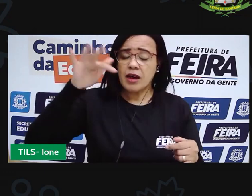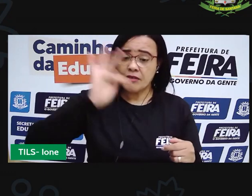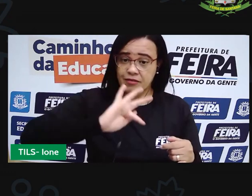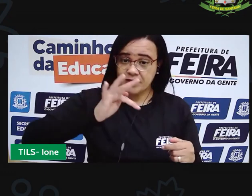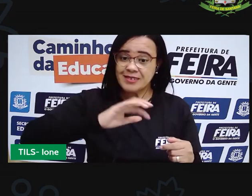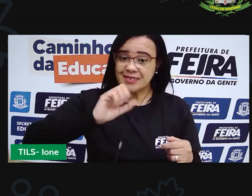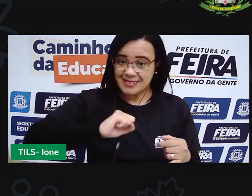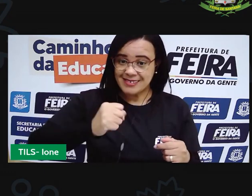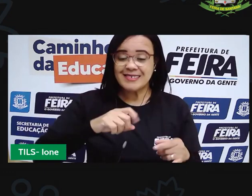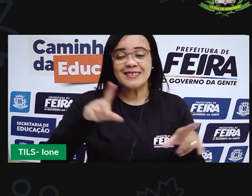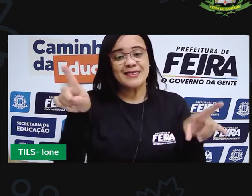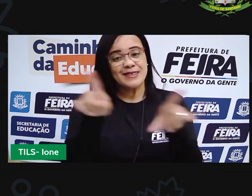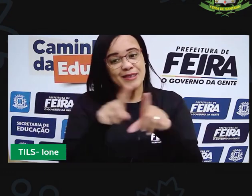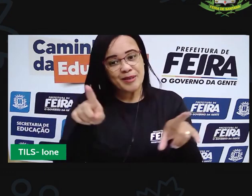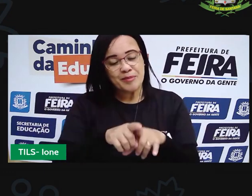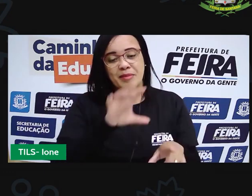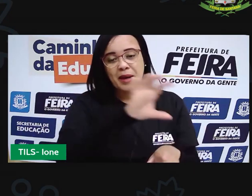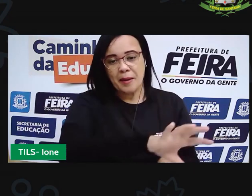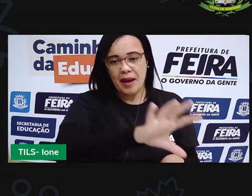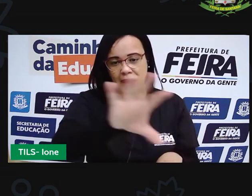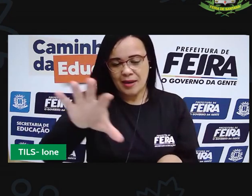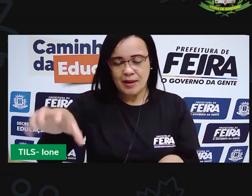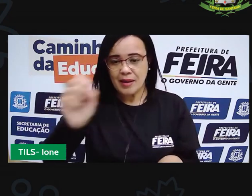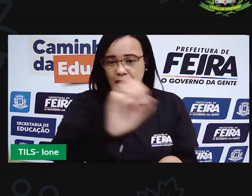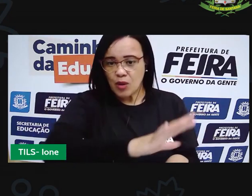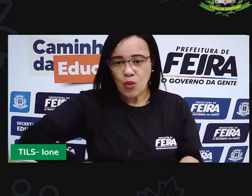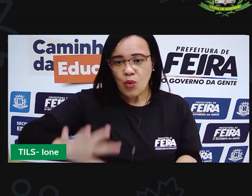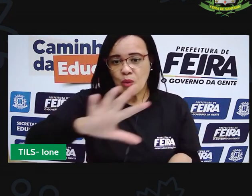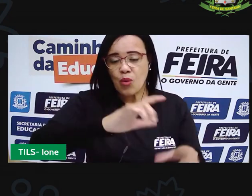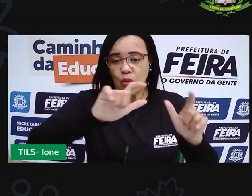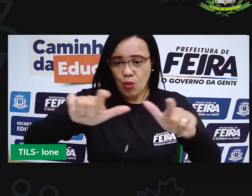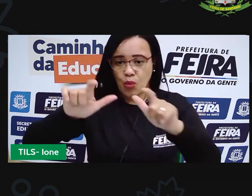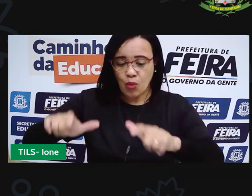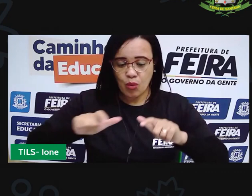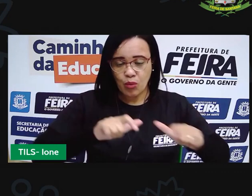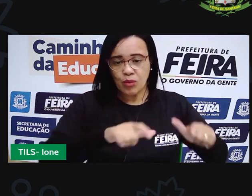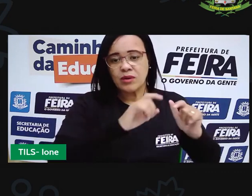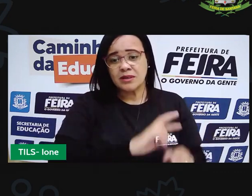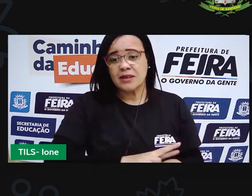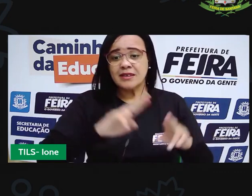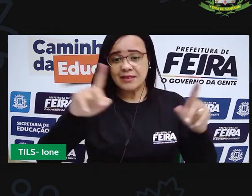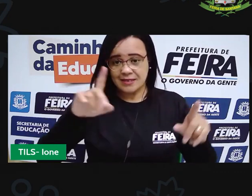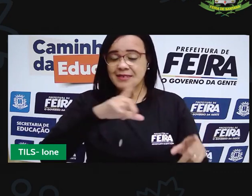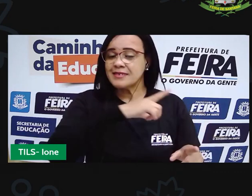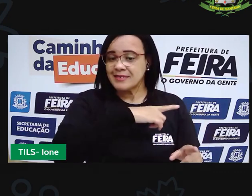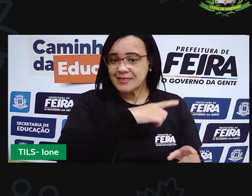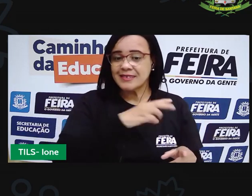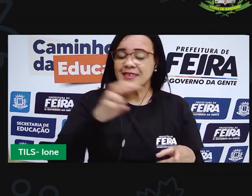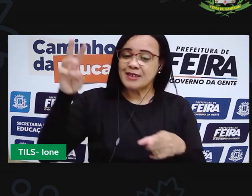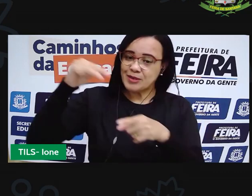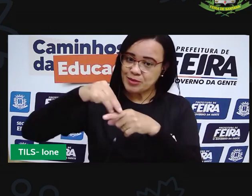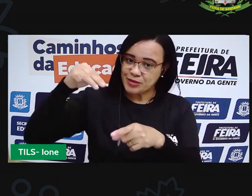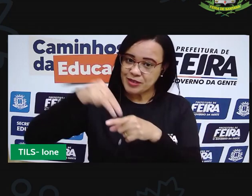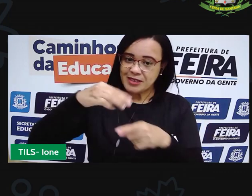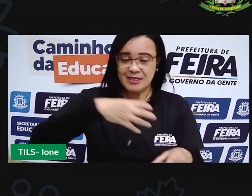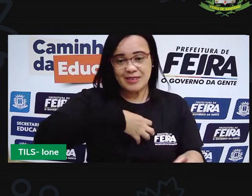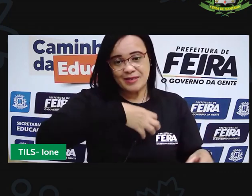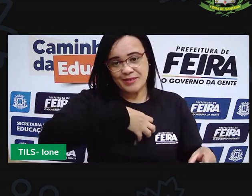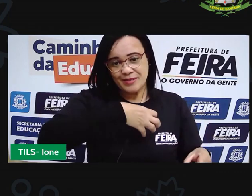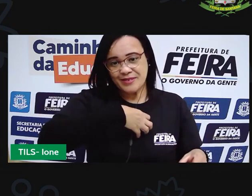monumentos, de outras obras arquitetônicas dos municípios da Bahia. Tá?